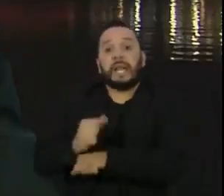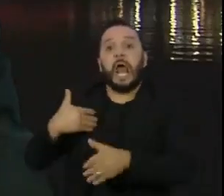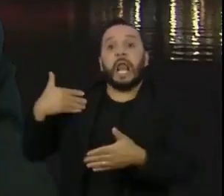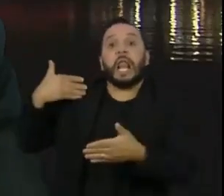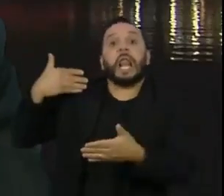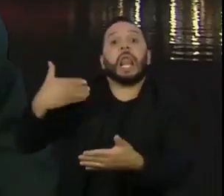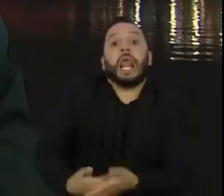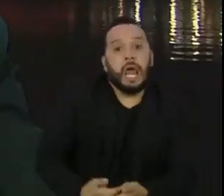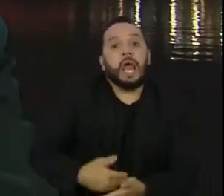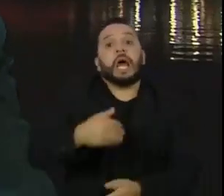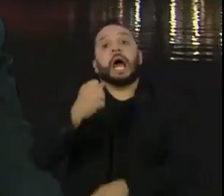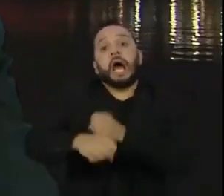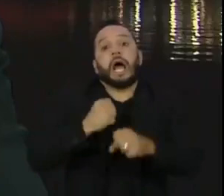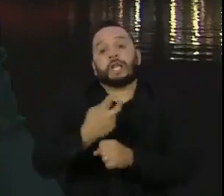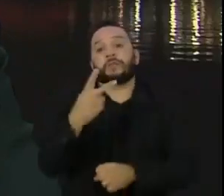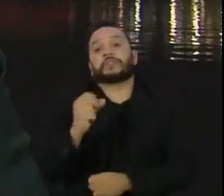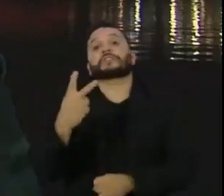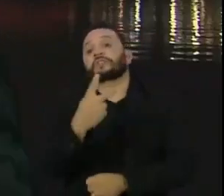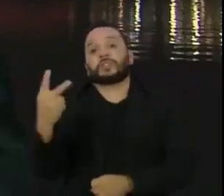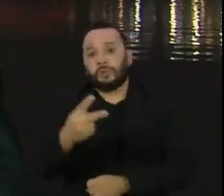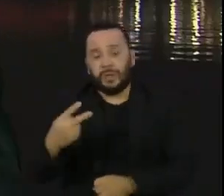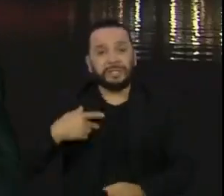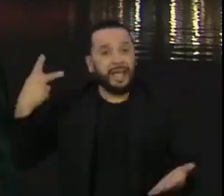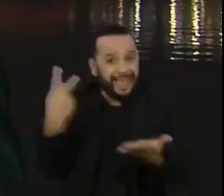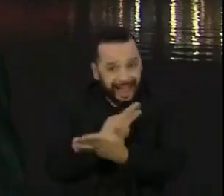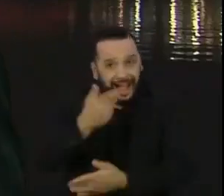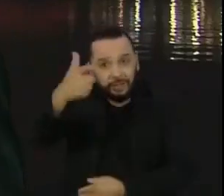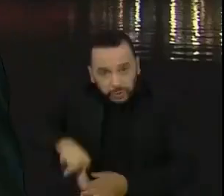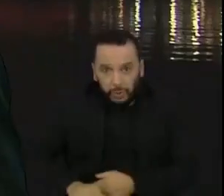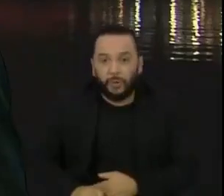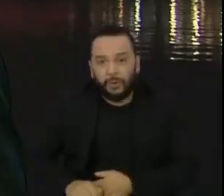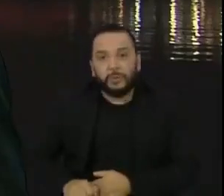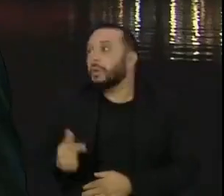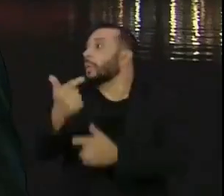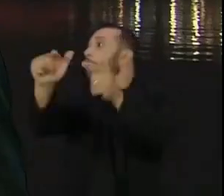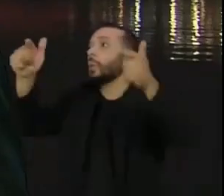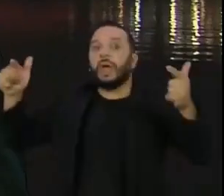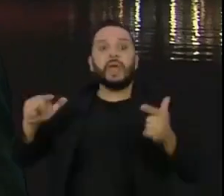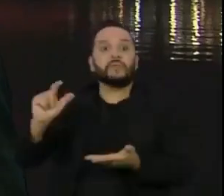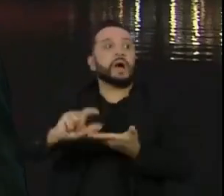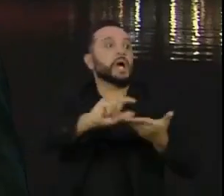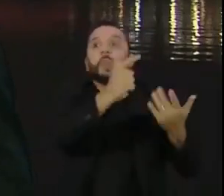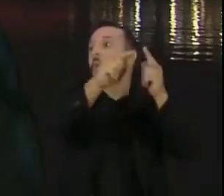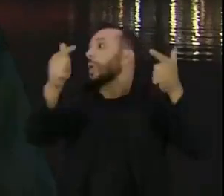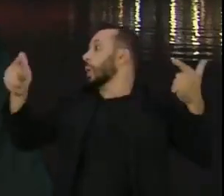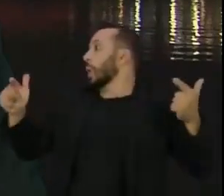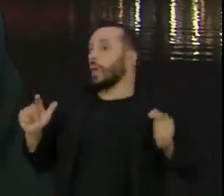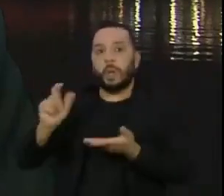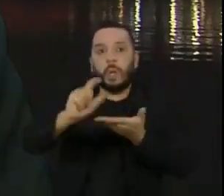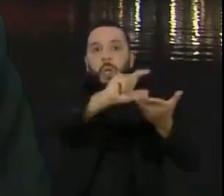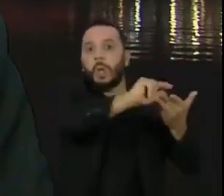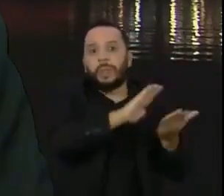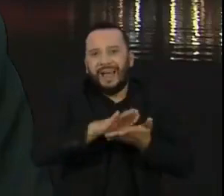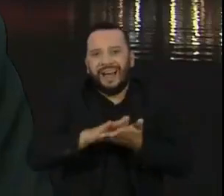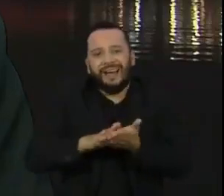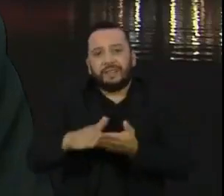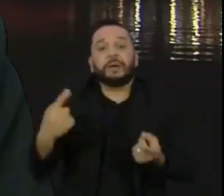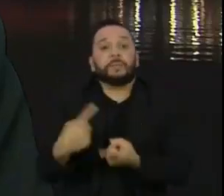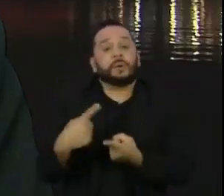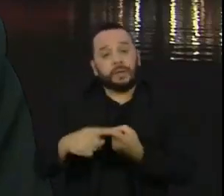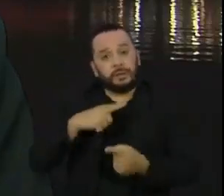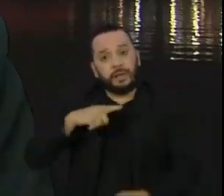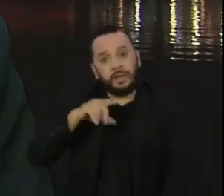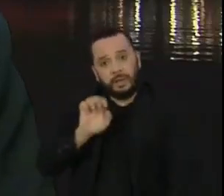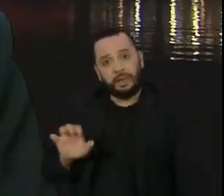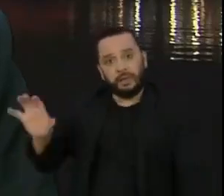para cometer, se ficar no percalço e tropeçar como estamos tropeçando hoje. Que muita gente nos estados